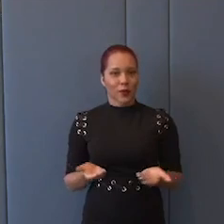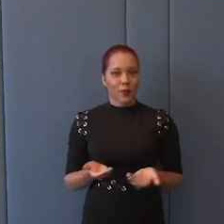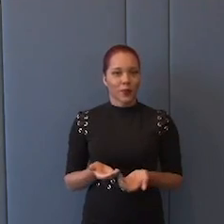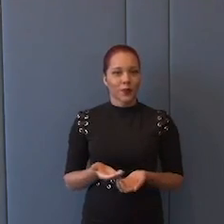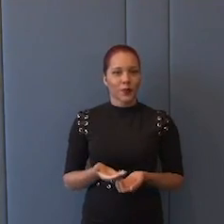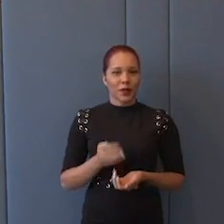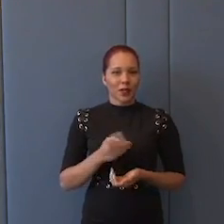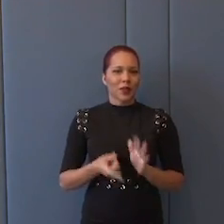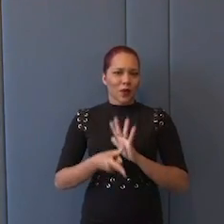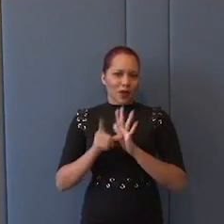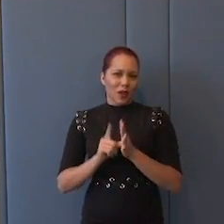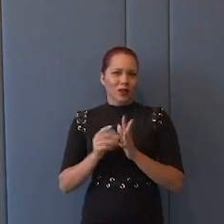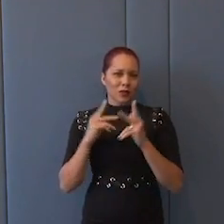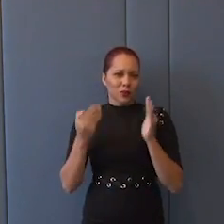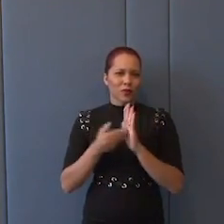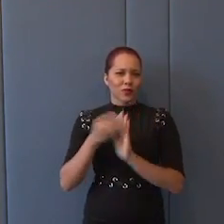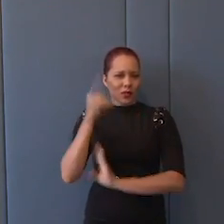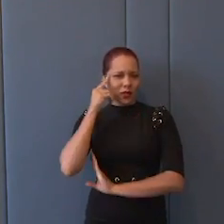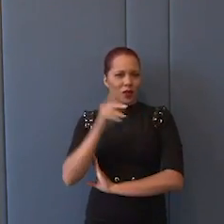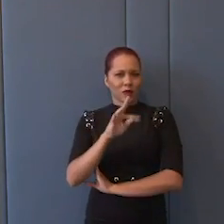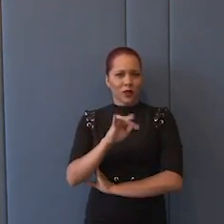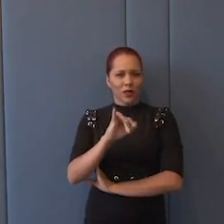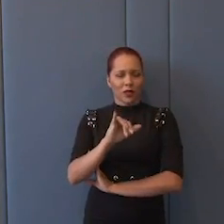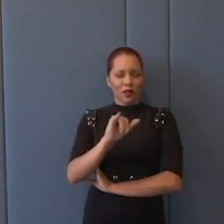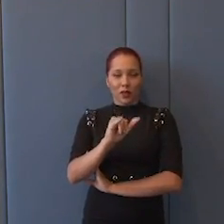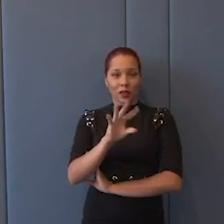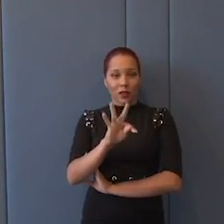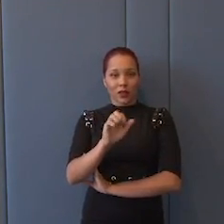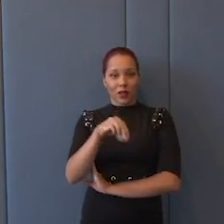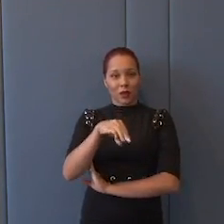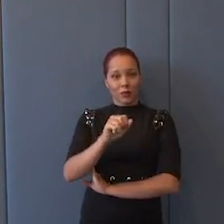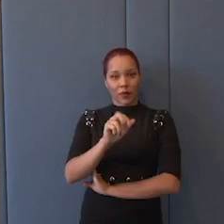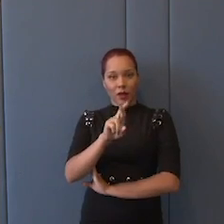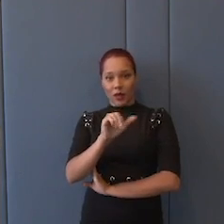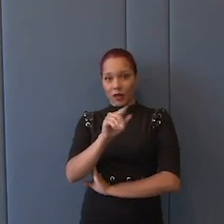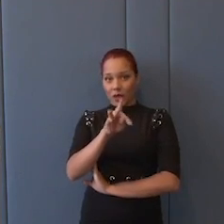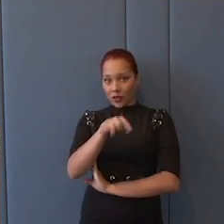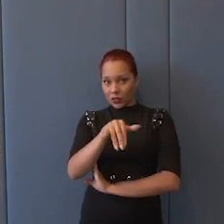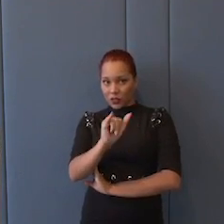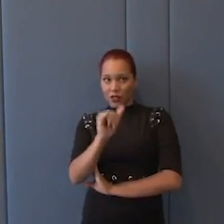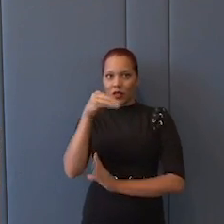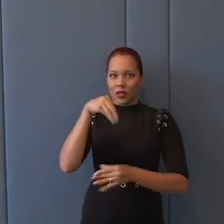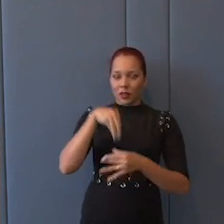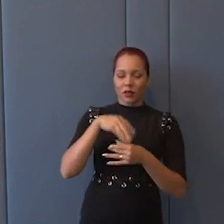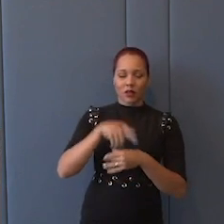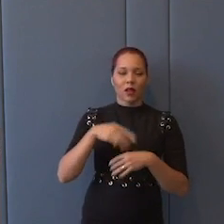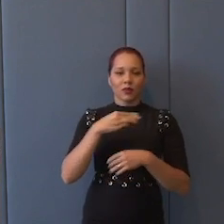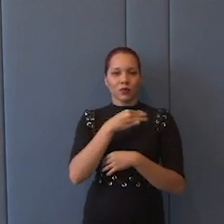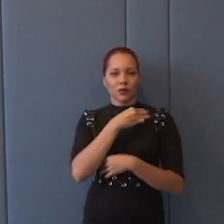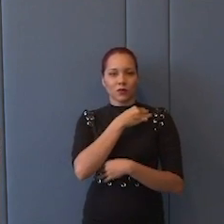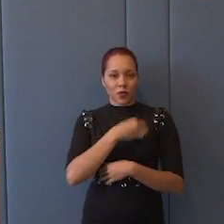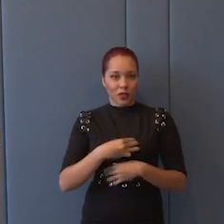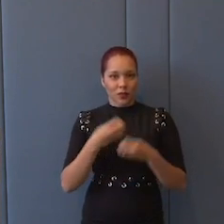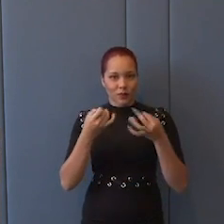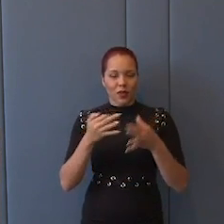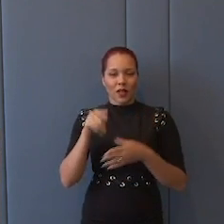antes de tudo, essa ideia do Tamaraty aberto, Tamaraty dentro do governo, também isso era outra coisa, como se o Tamaraty fosse